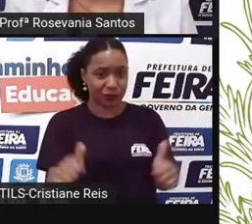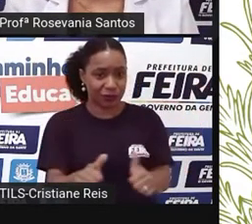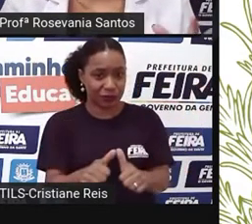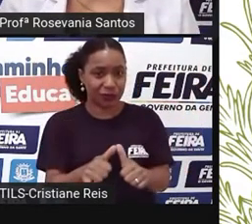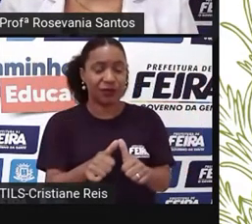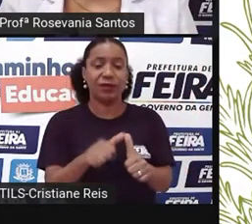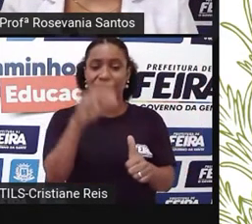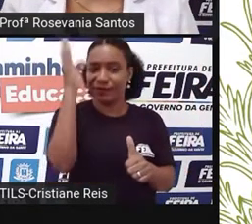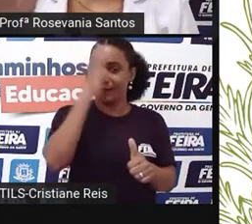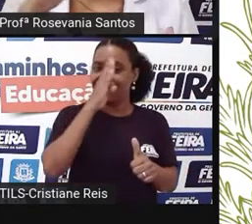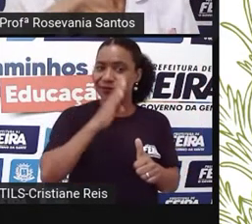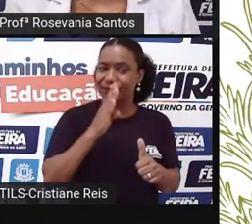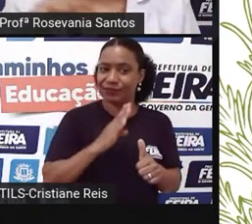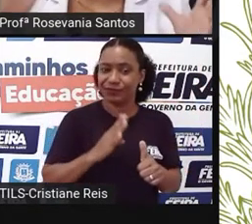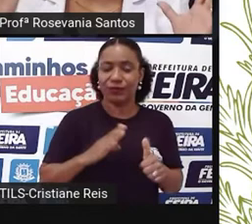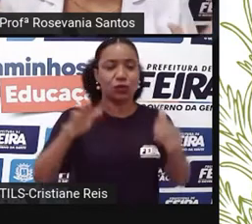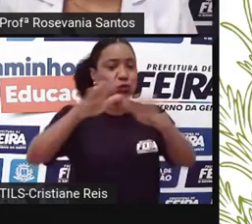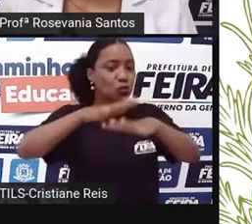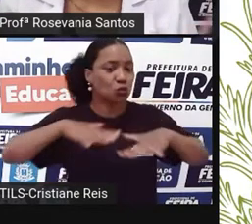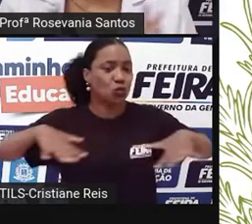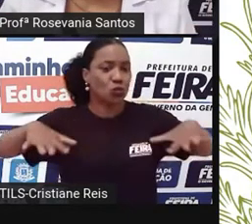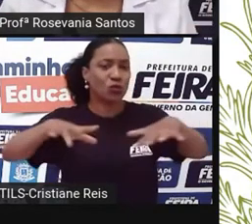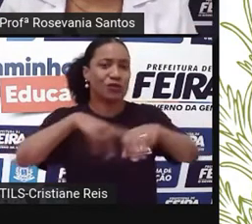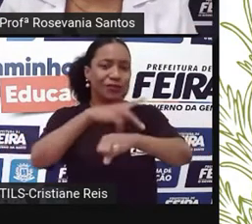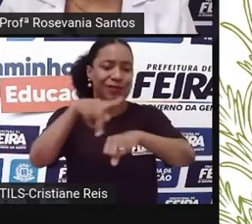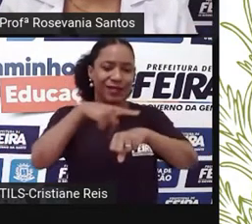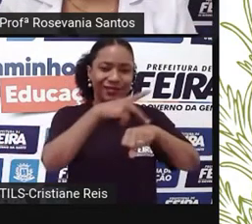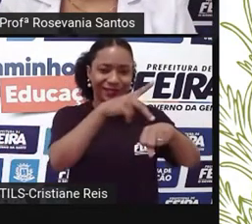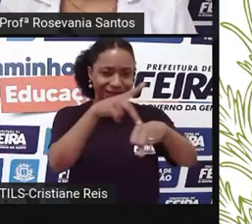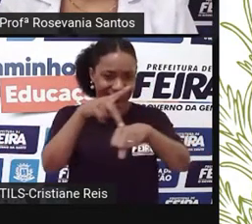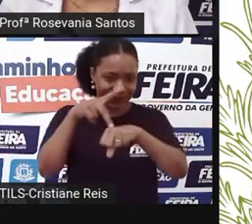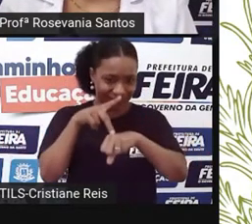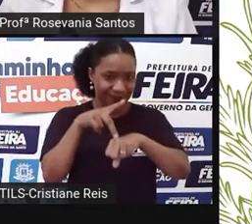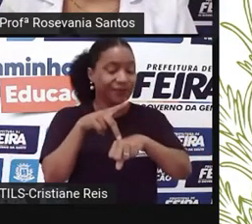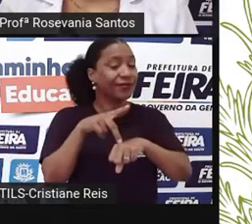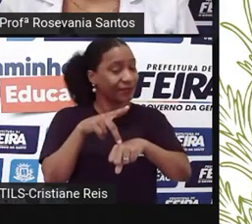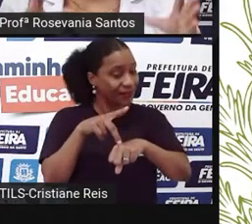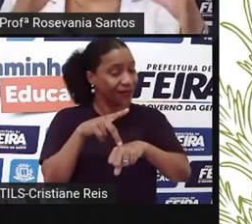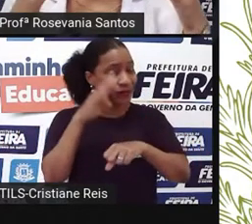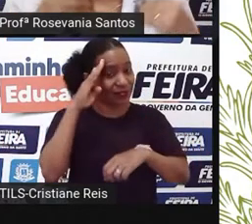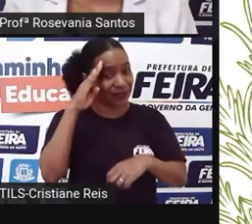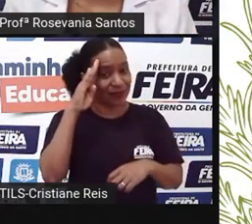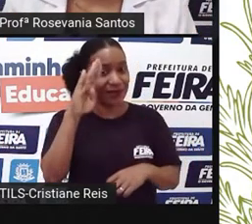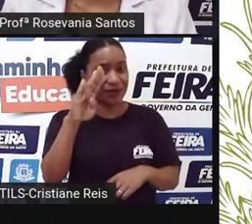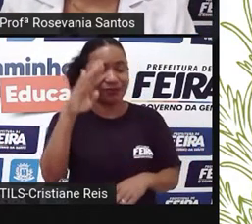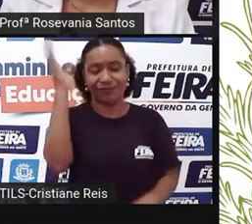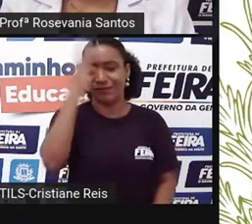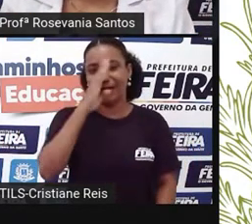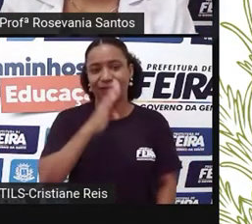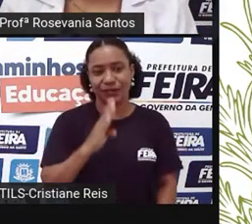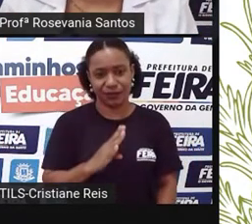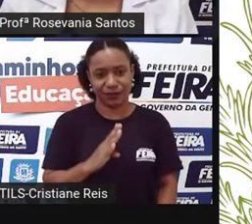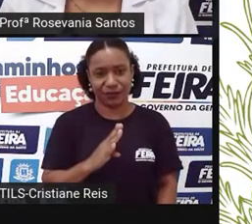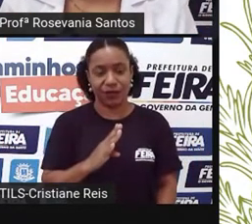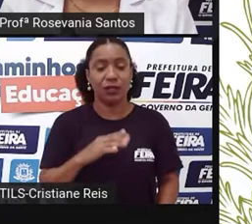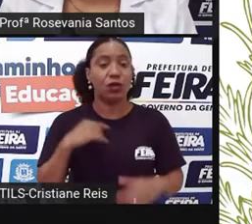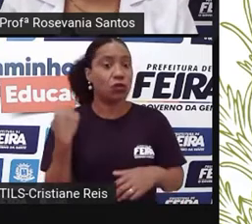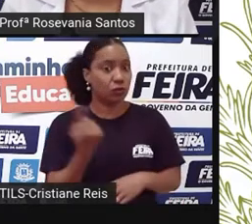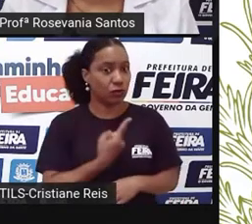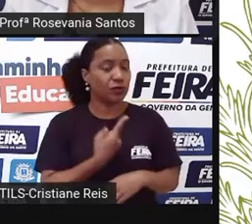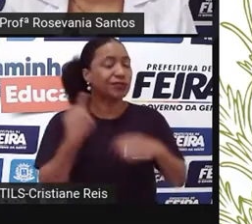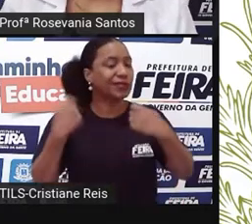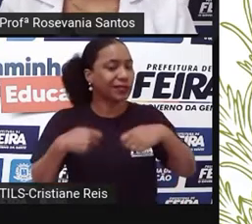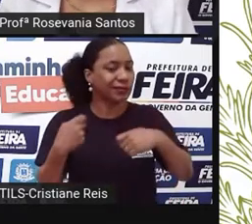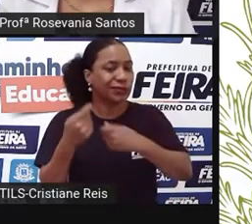passagem, né, de todos os países do Brasil que tem a maior parcela dessa floresta. Por isso, cabe a gente também preservar até